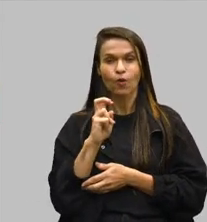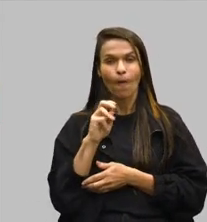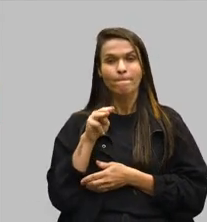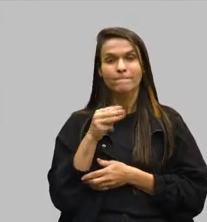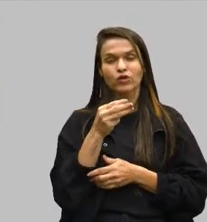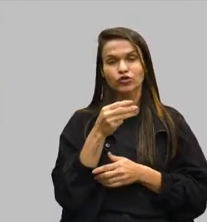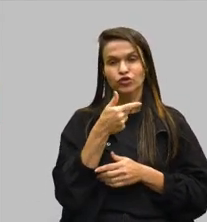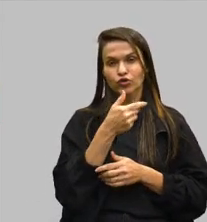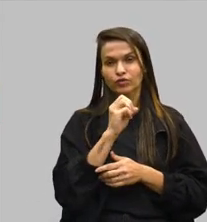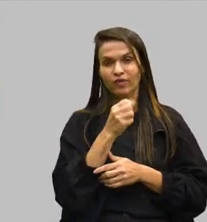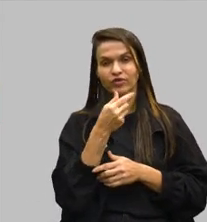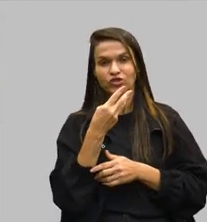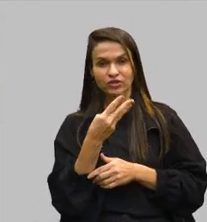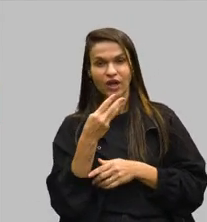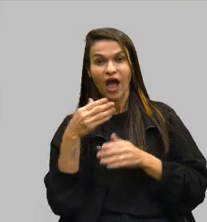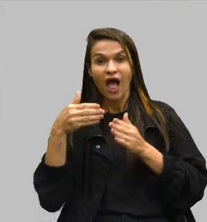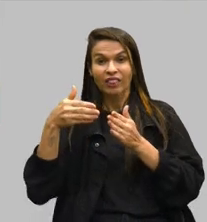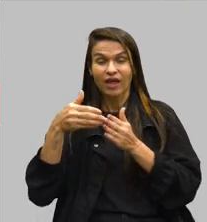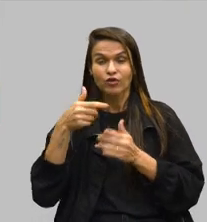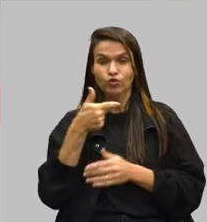a 2028.